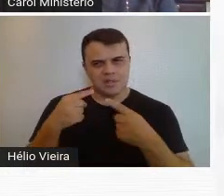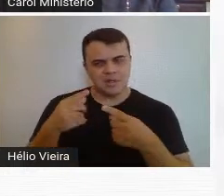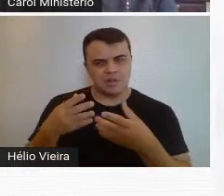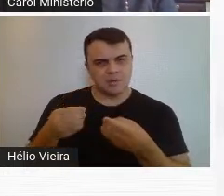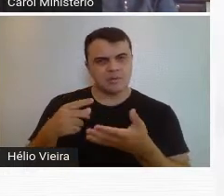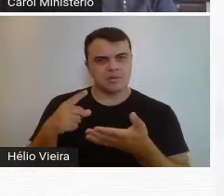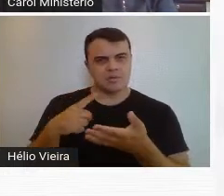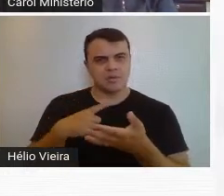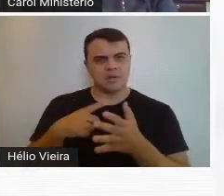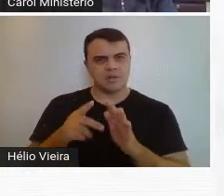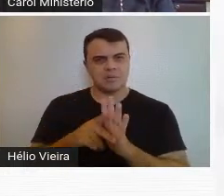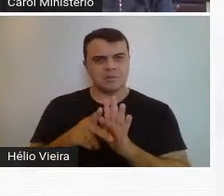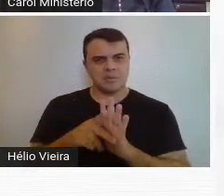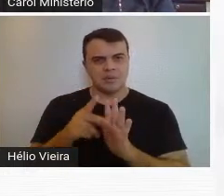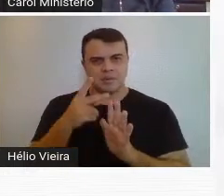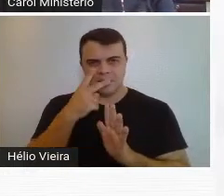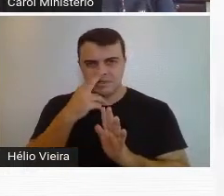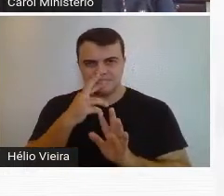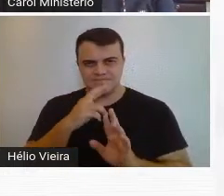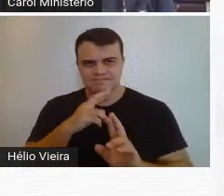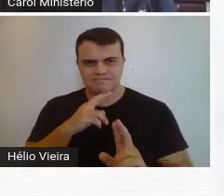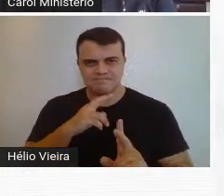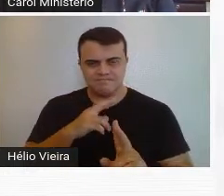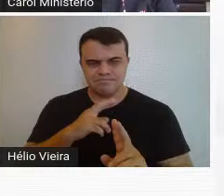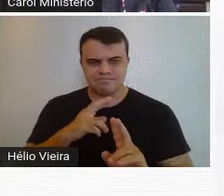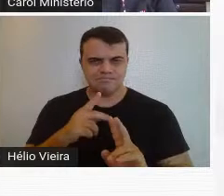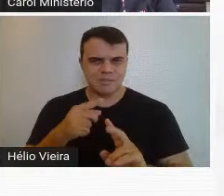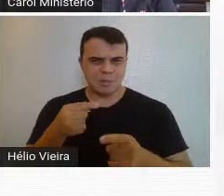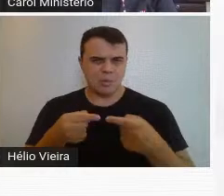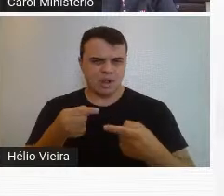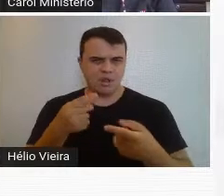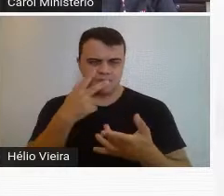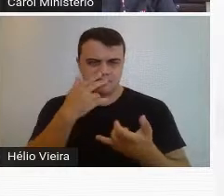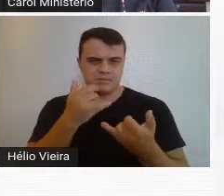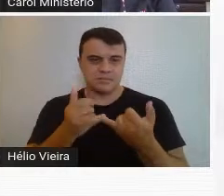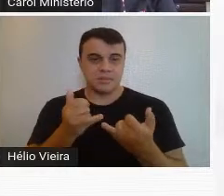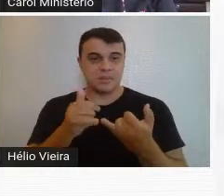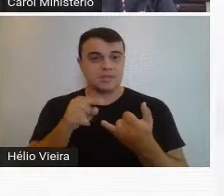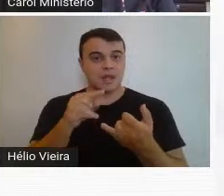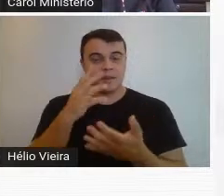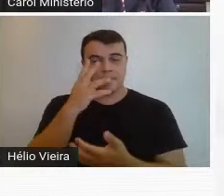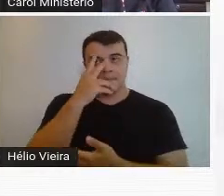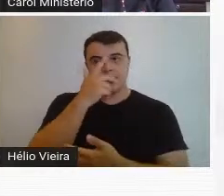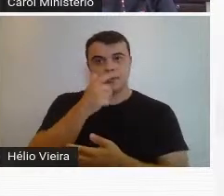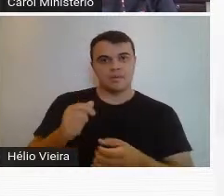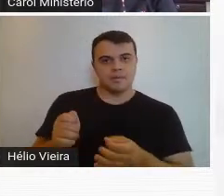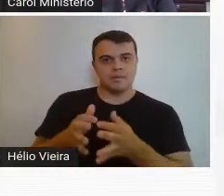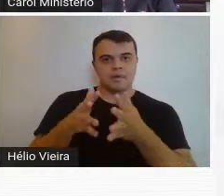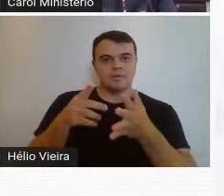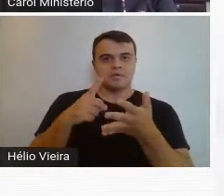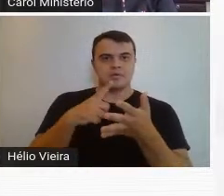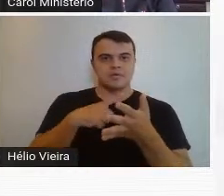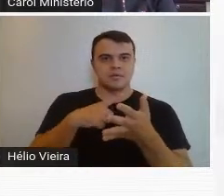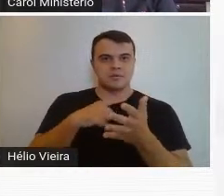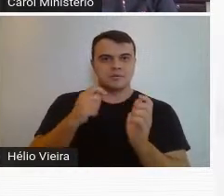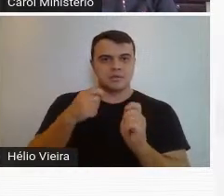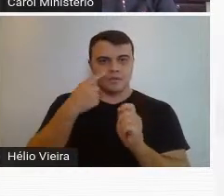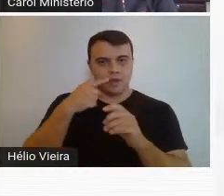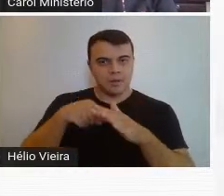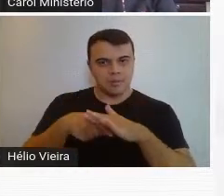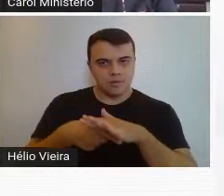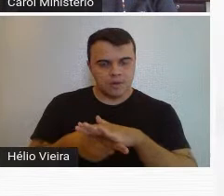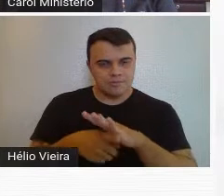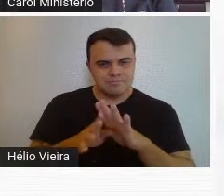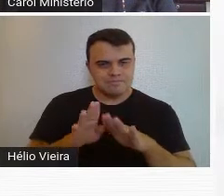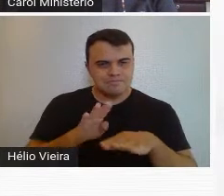porque tem algumas tendências cubistas e... Então, esse catálogo é maravilhoso. Gente, quem quiser se aproximar, se aprofundar